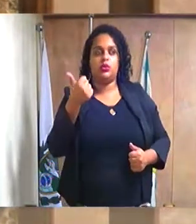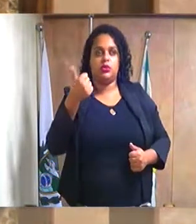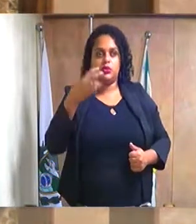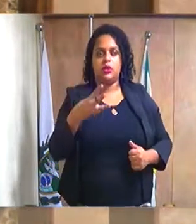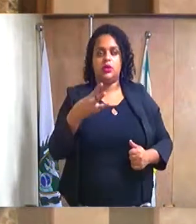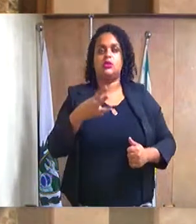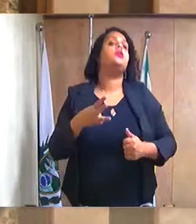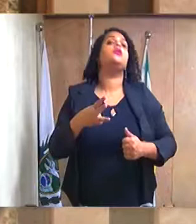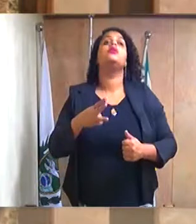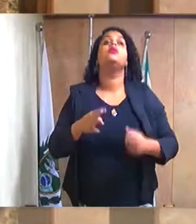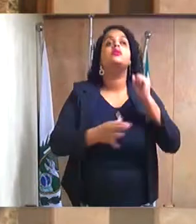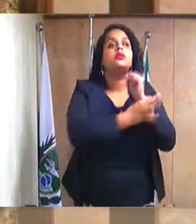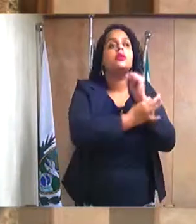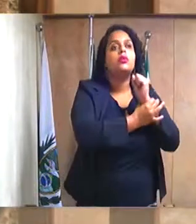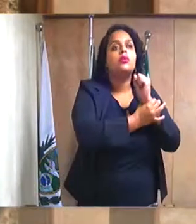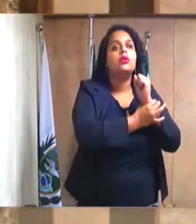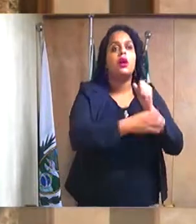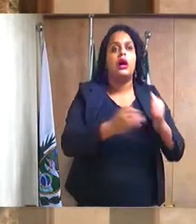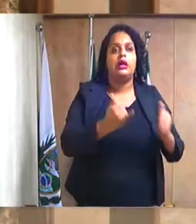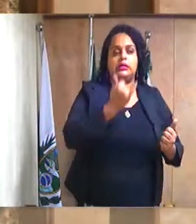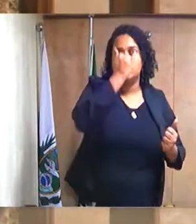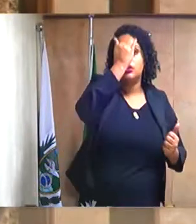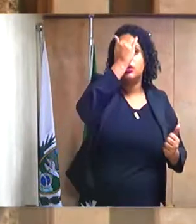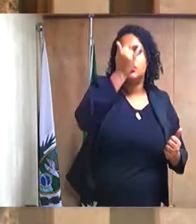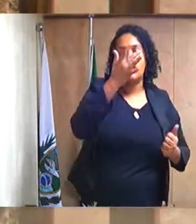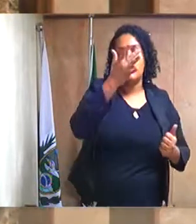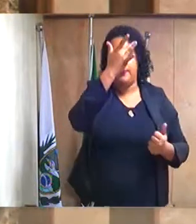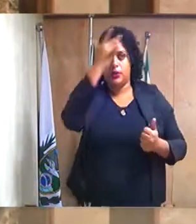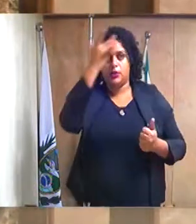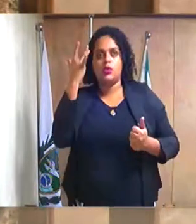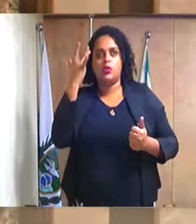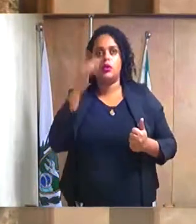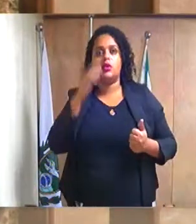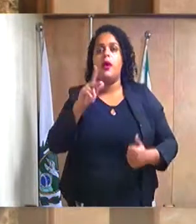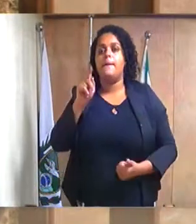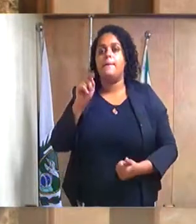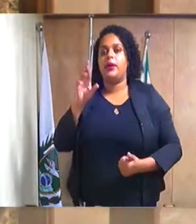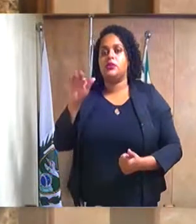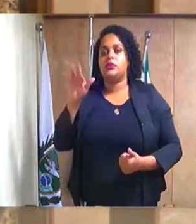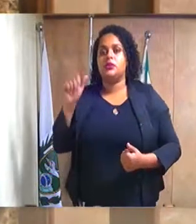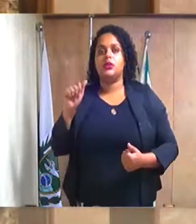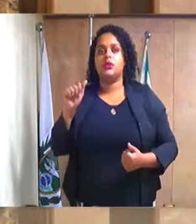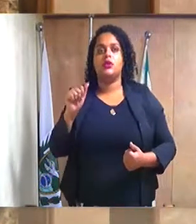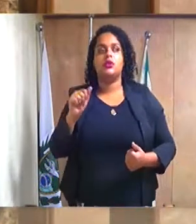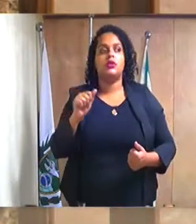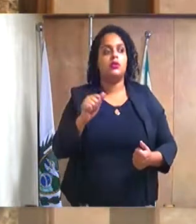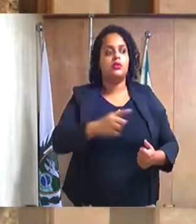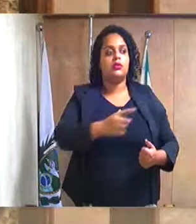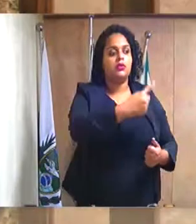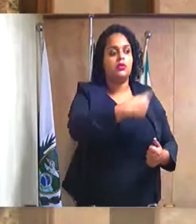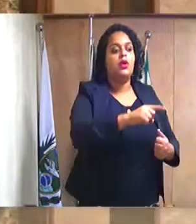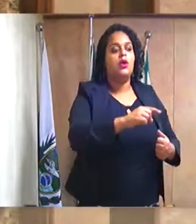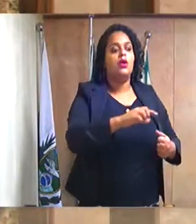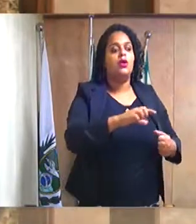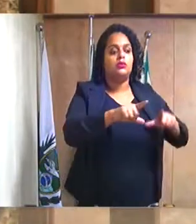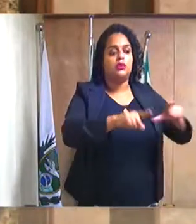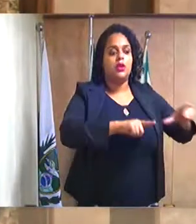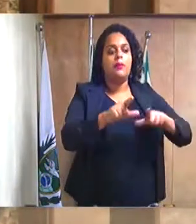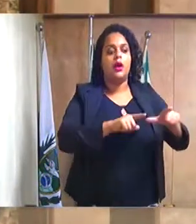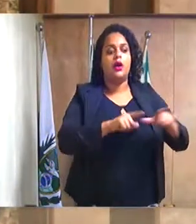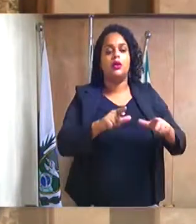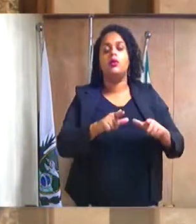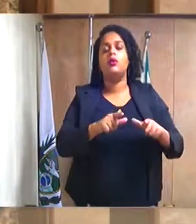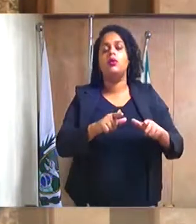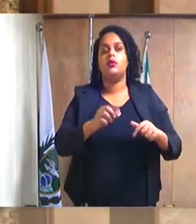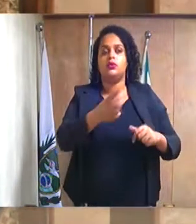seguro de acidentes pessoais de passageiros pelas empresas concessionárias ou permissionárias do Serviço Público de Transporte Coletivo